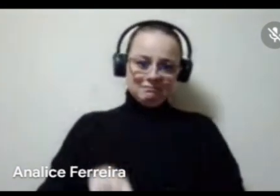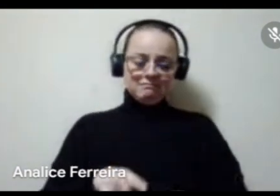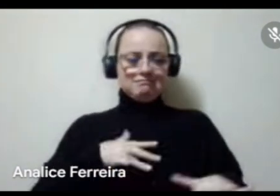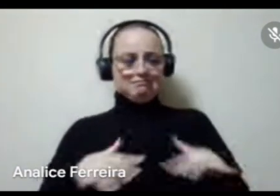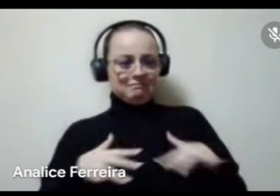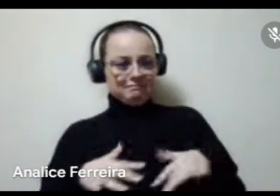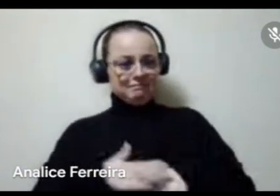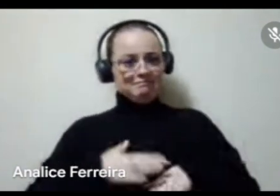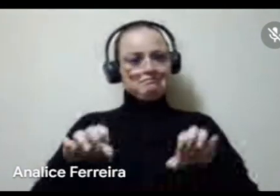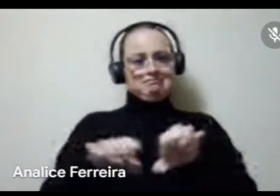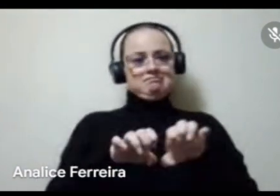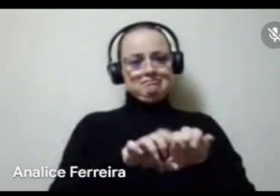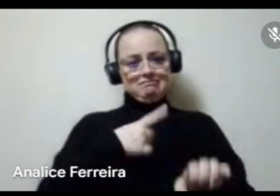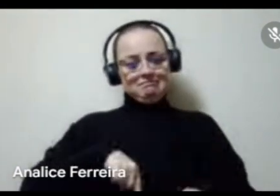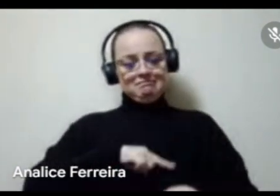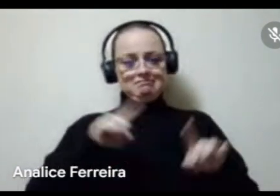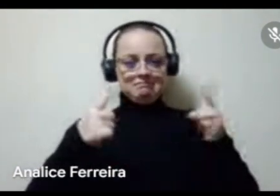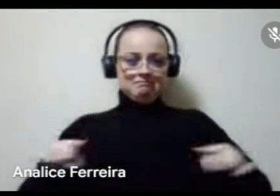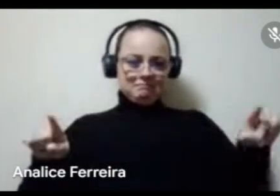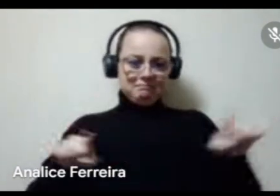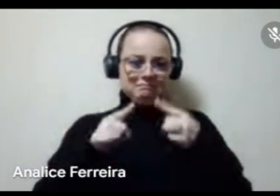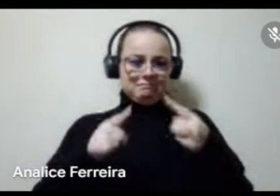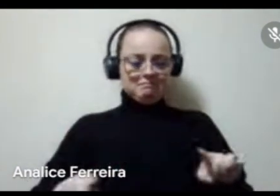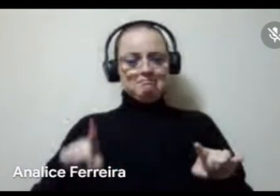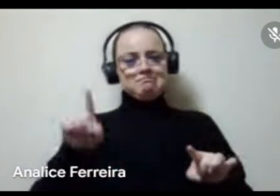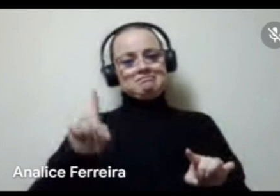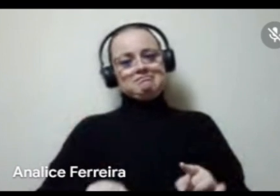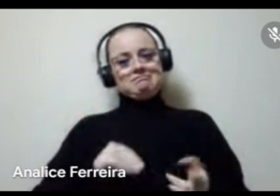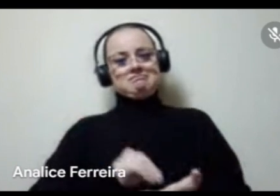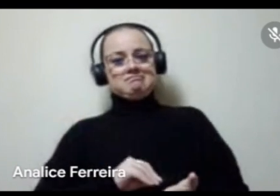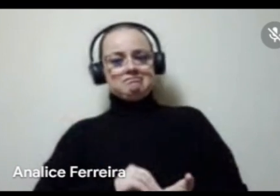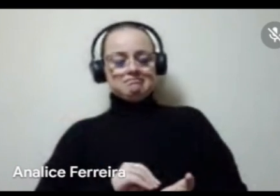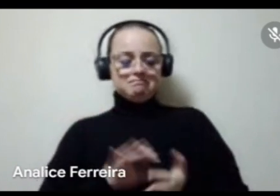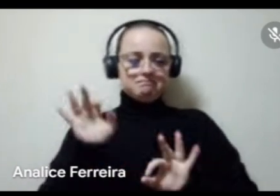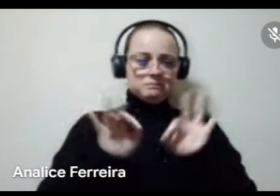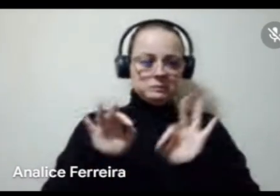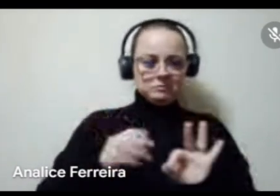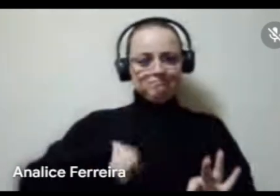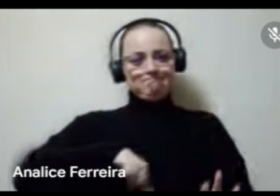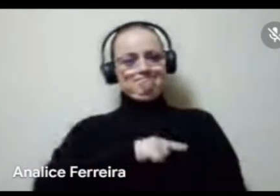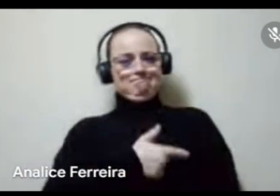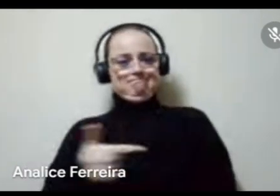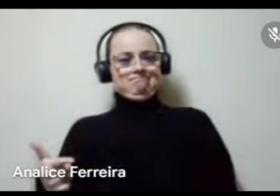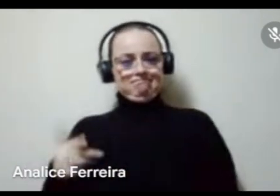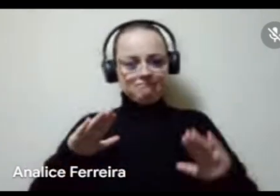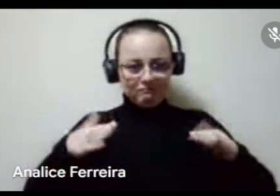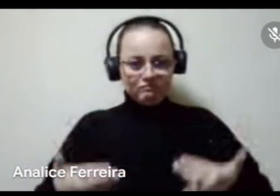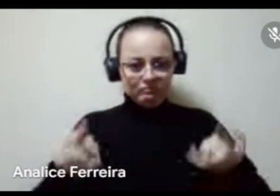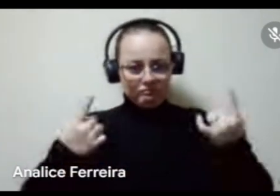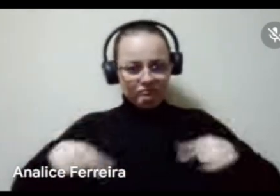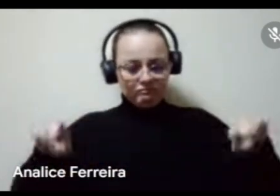estruturantes para a nossa música, né, que é carente, carente de um programa que nós não temos, um programa voltado para a música,